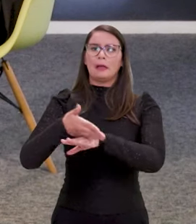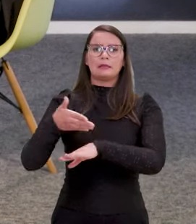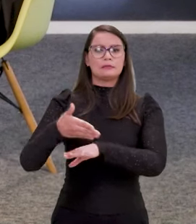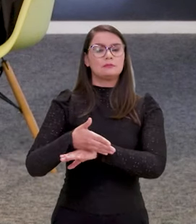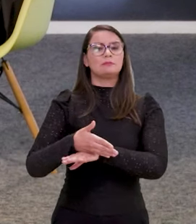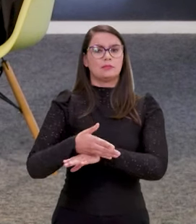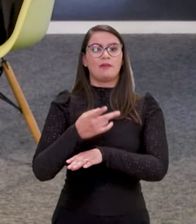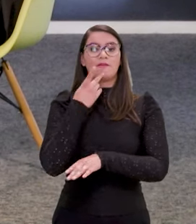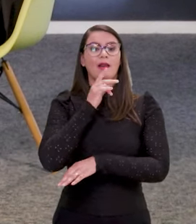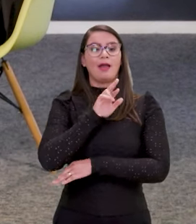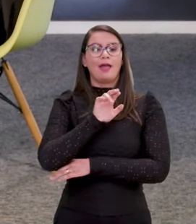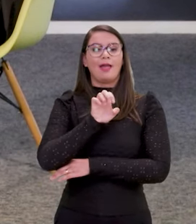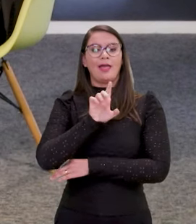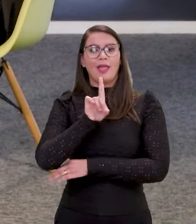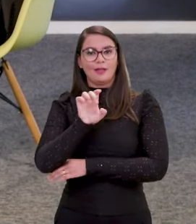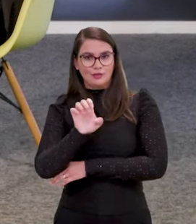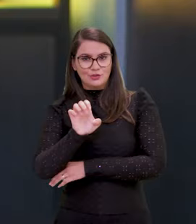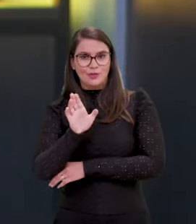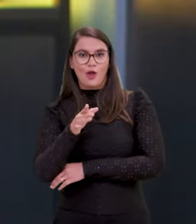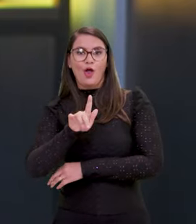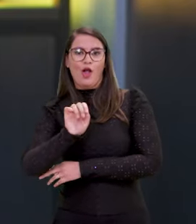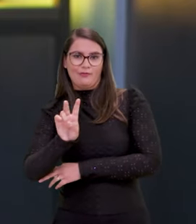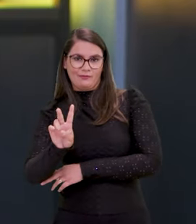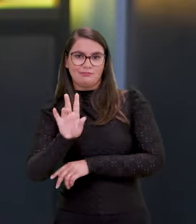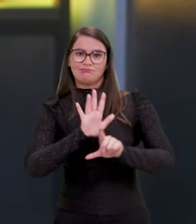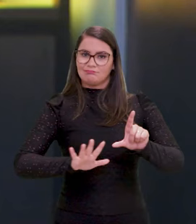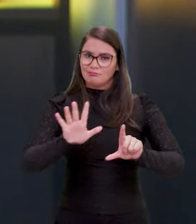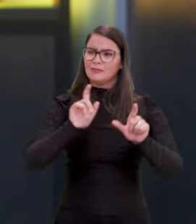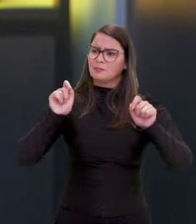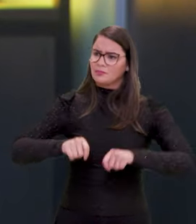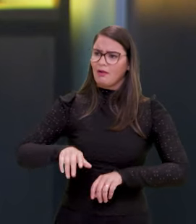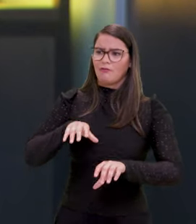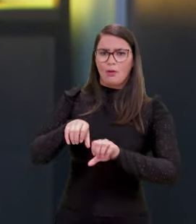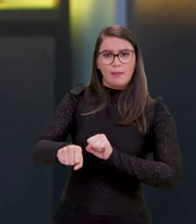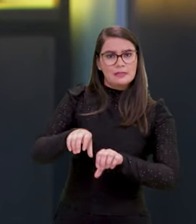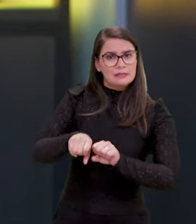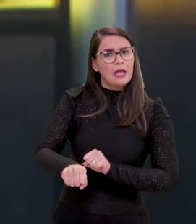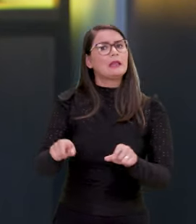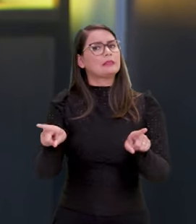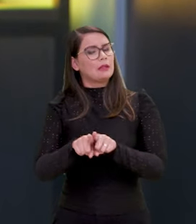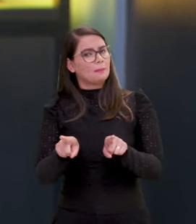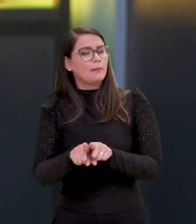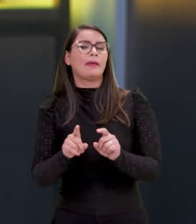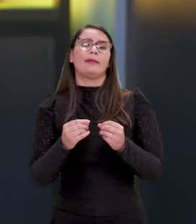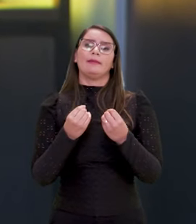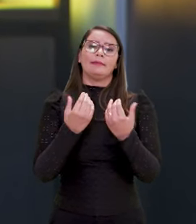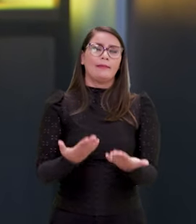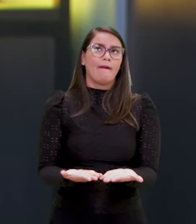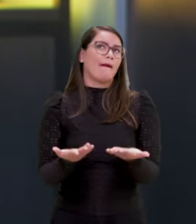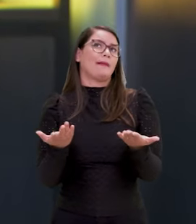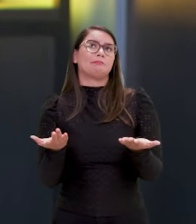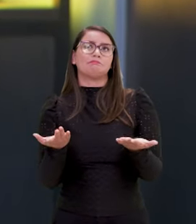participar do que a gente chama da rede GOV, que traz possibilidades de capacitação, traz a possibilidade